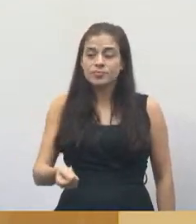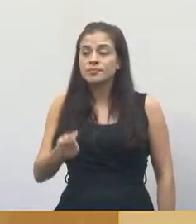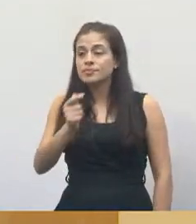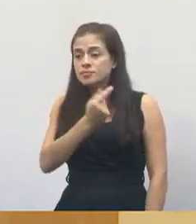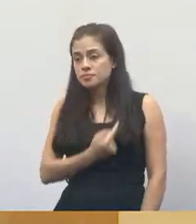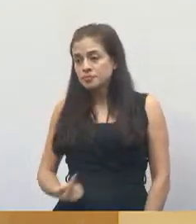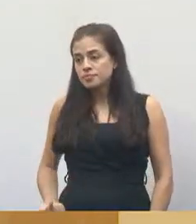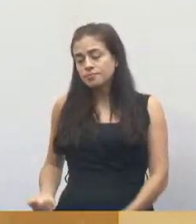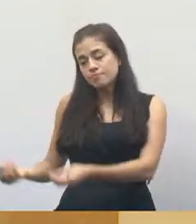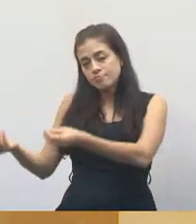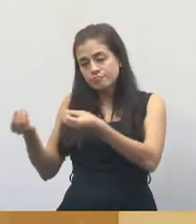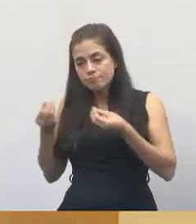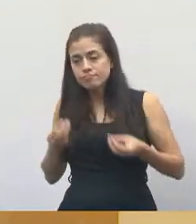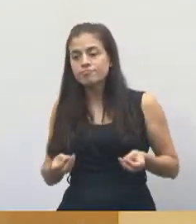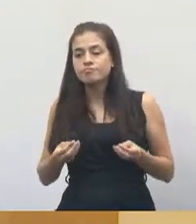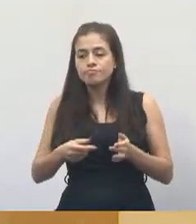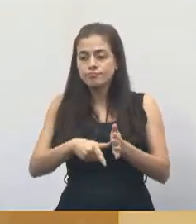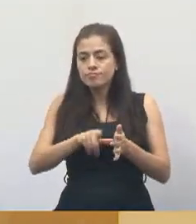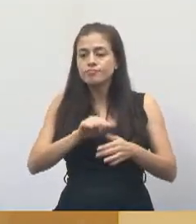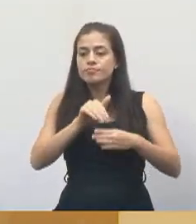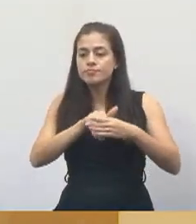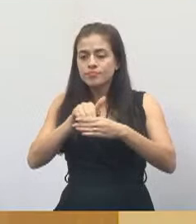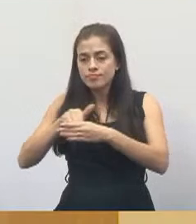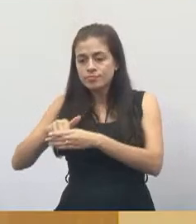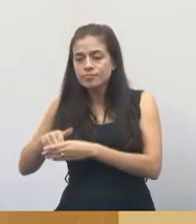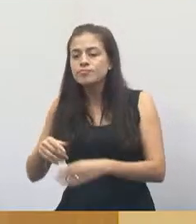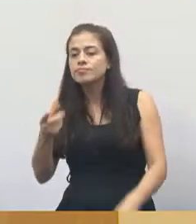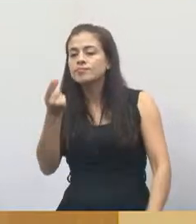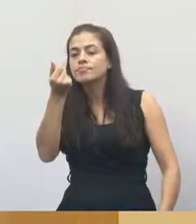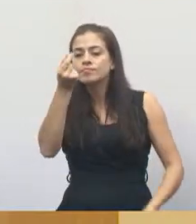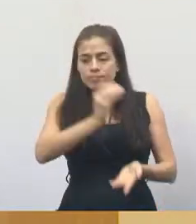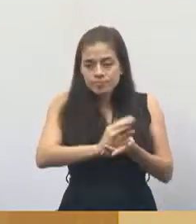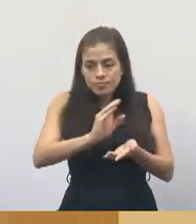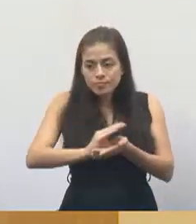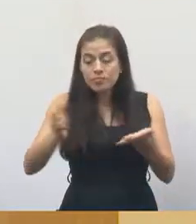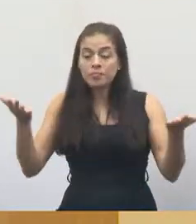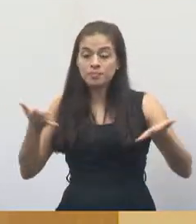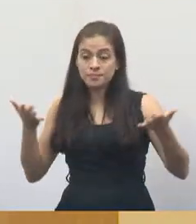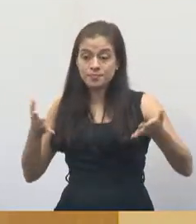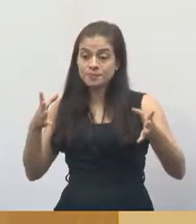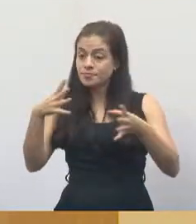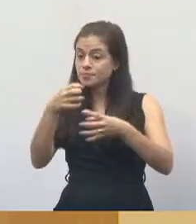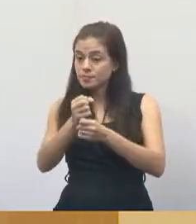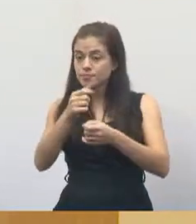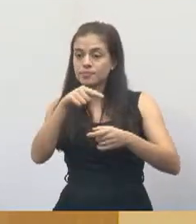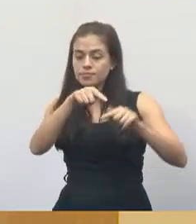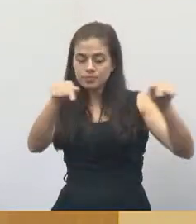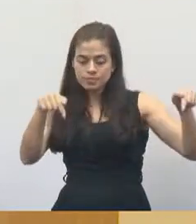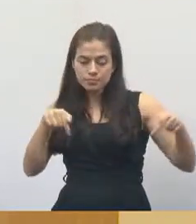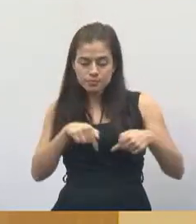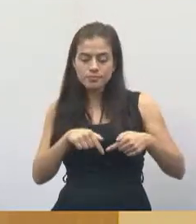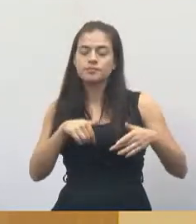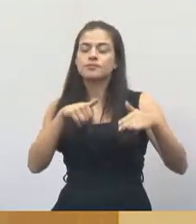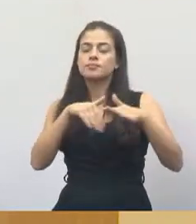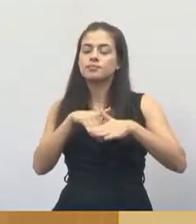E agora está sendo pronta essa quadra lá do Parque Melua.